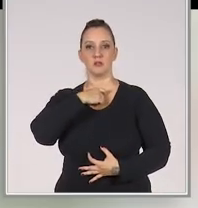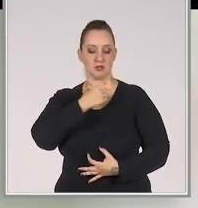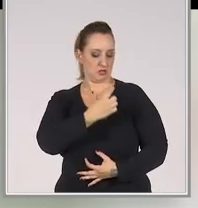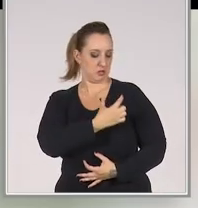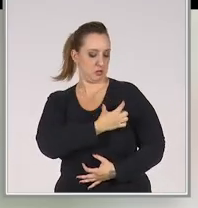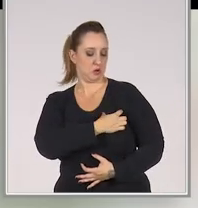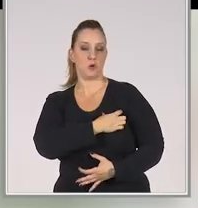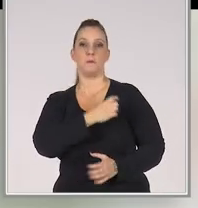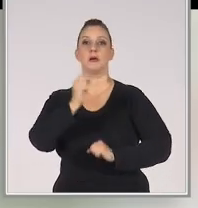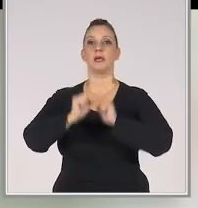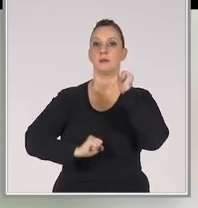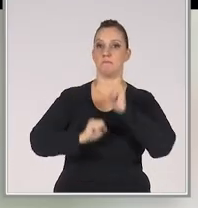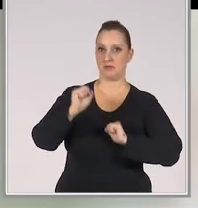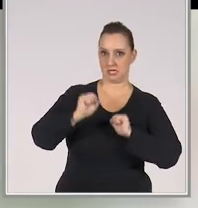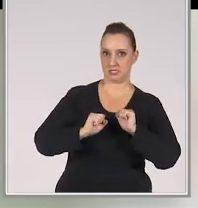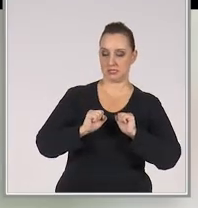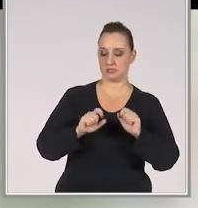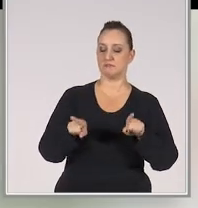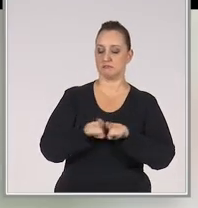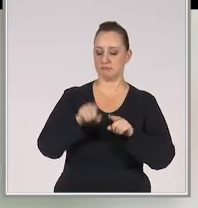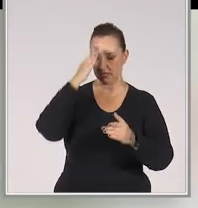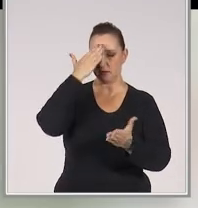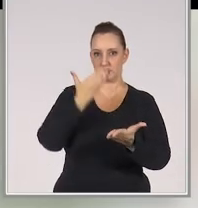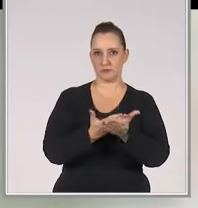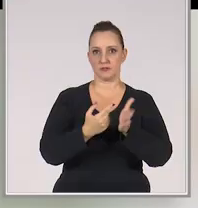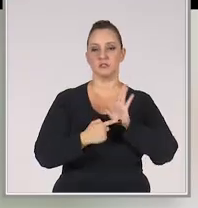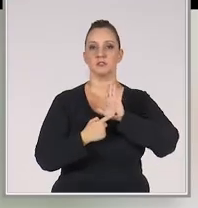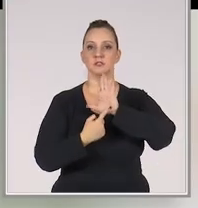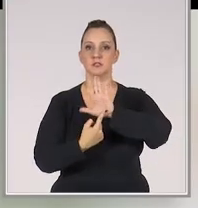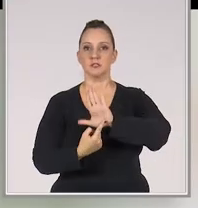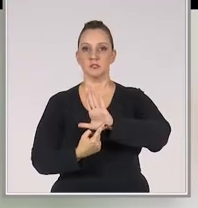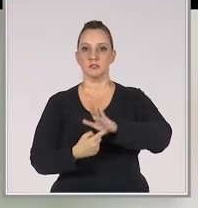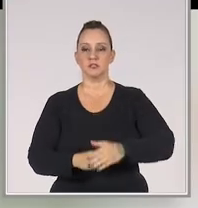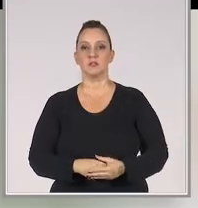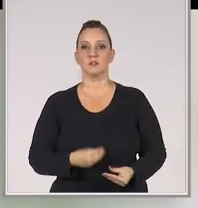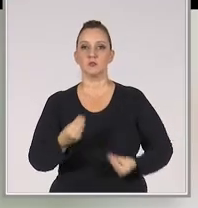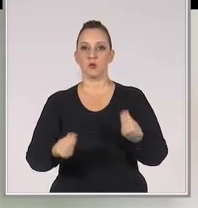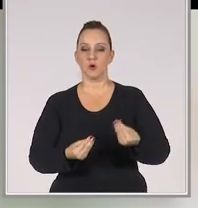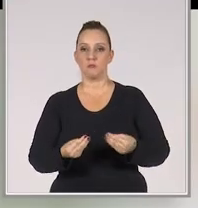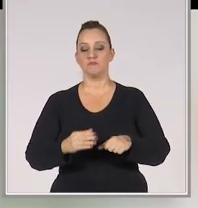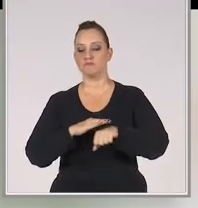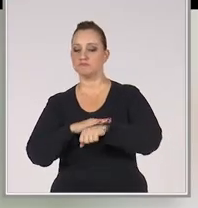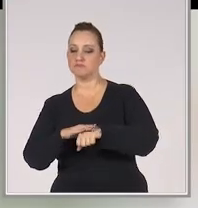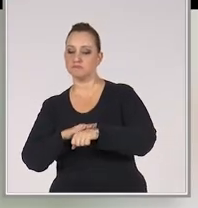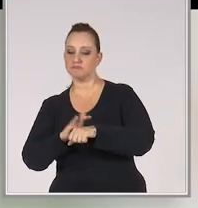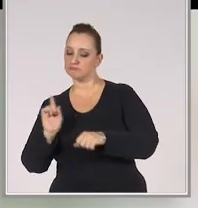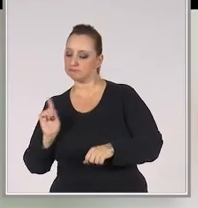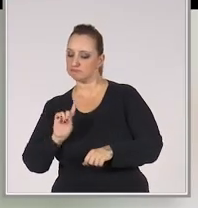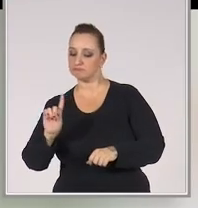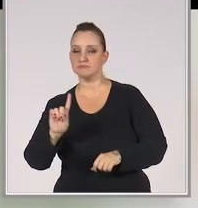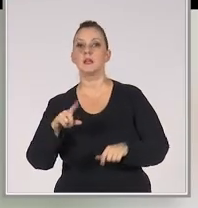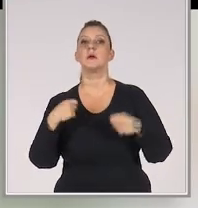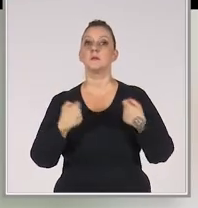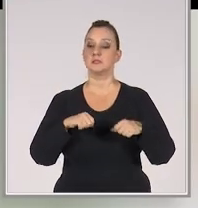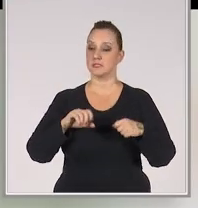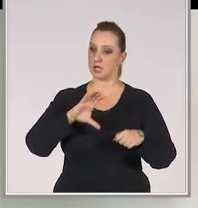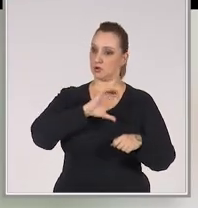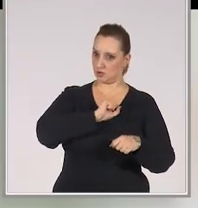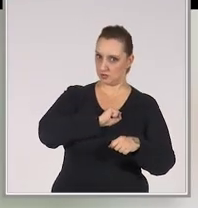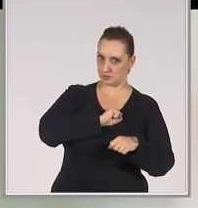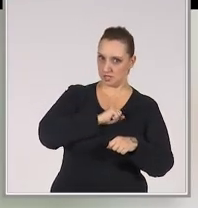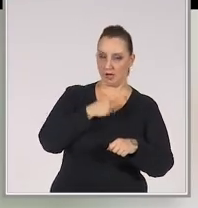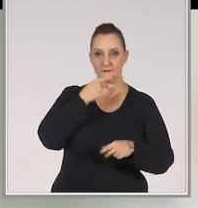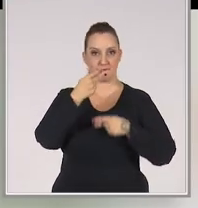uniforme da empresa. Isso também dá credibilidade. Como ele se apresenta. Ele tem que gostar de